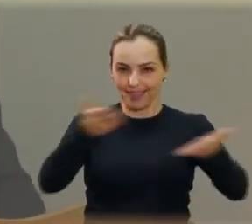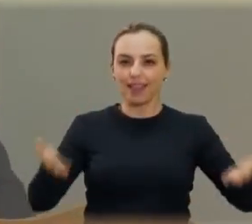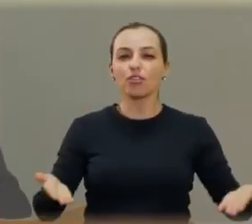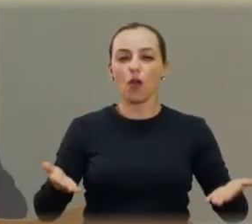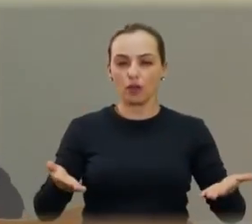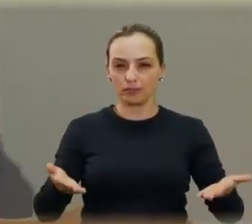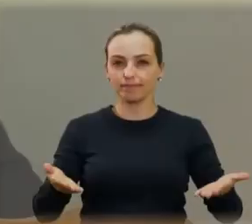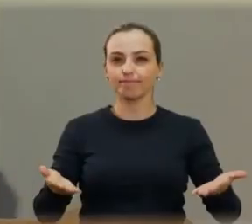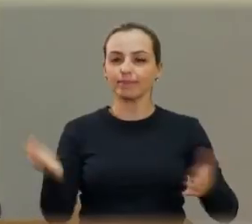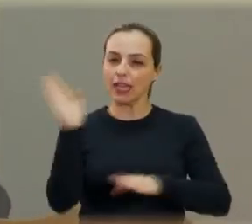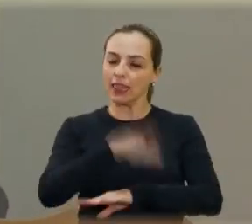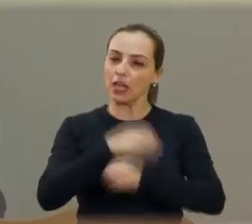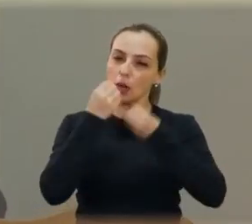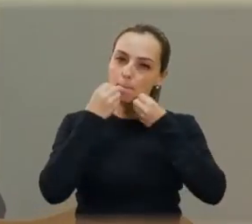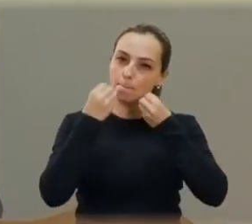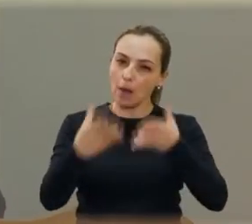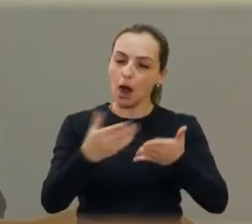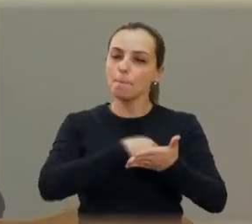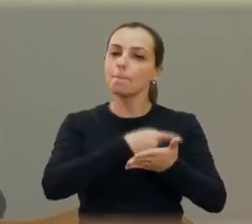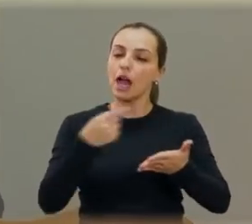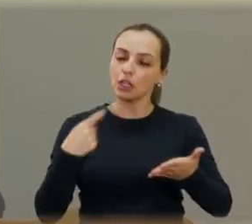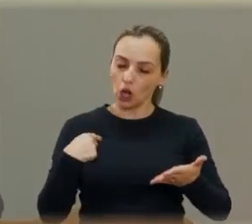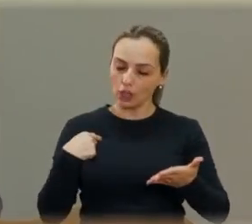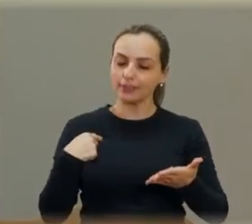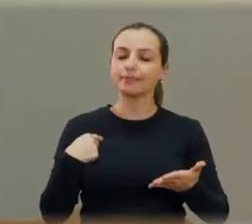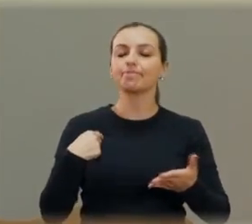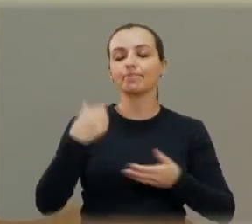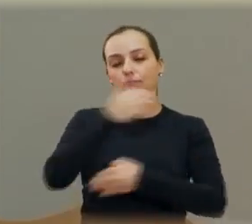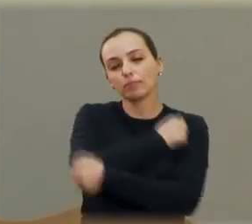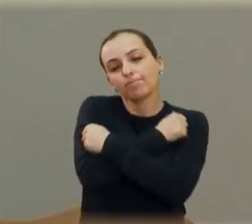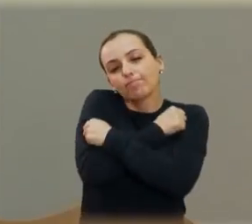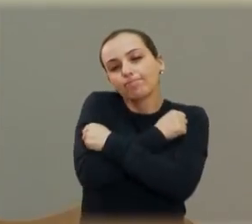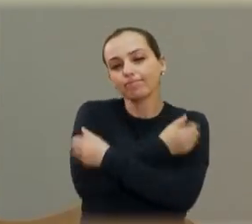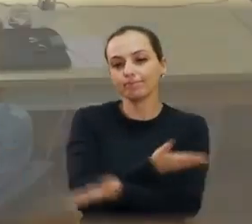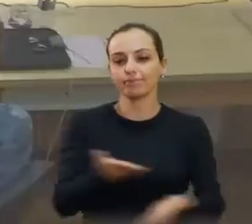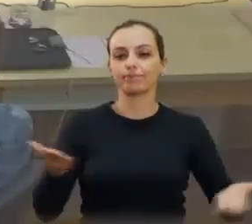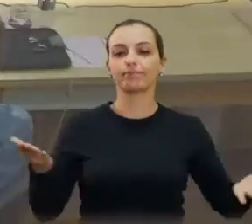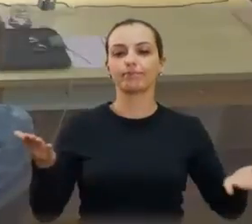Uma excelente tarde para todos nós, uma excelente sessão também. Um abraço para todos.